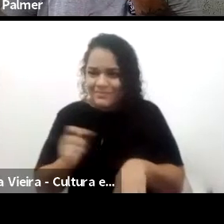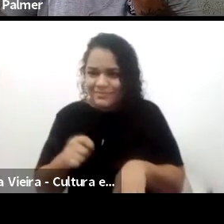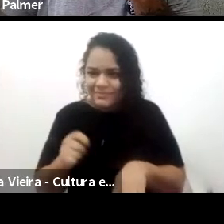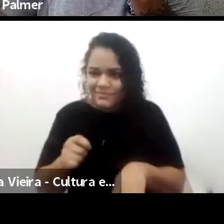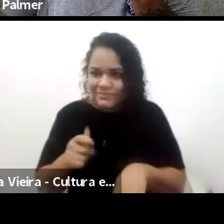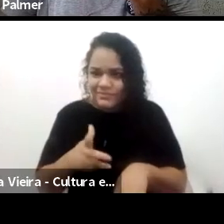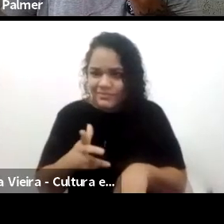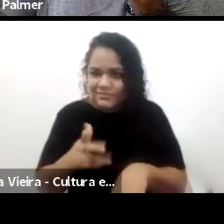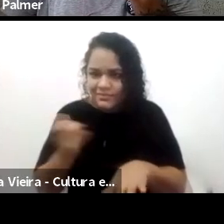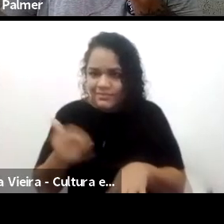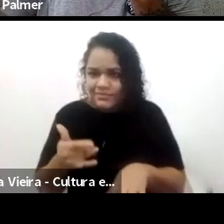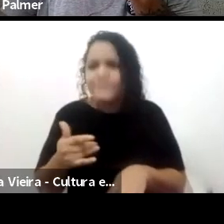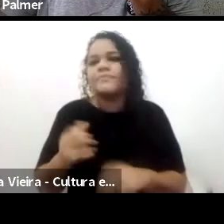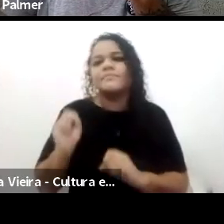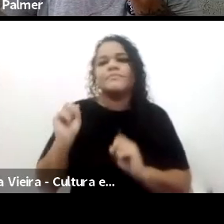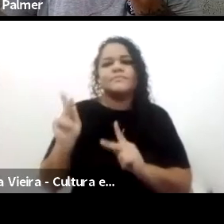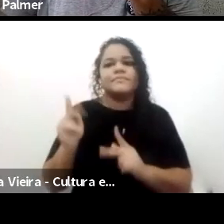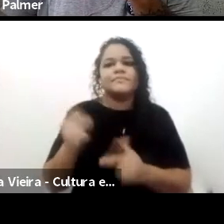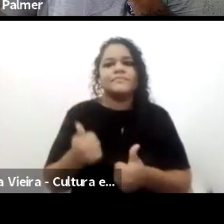Então, tá.